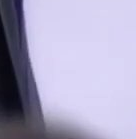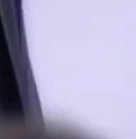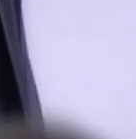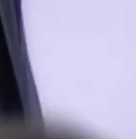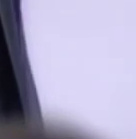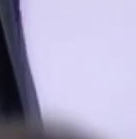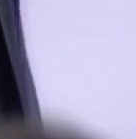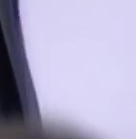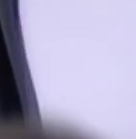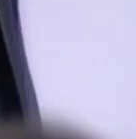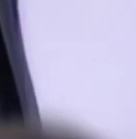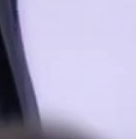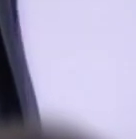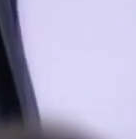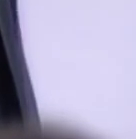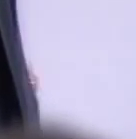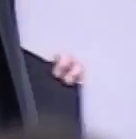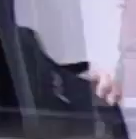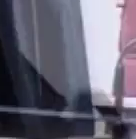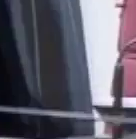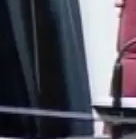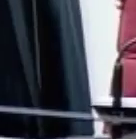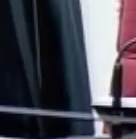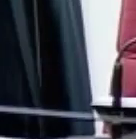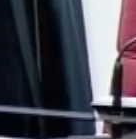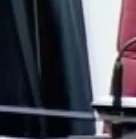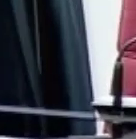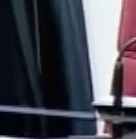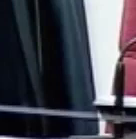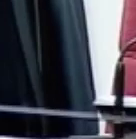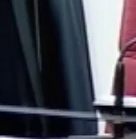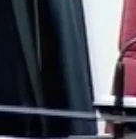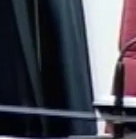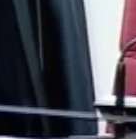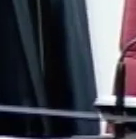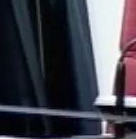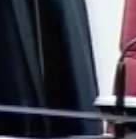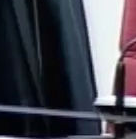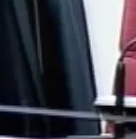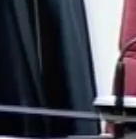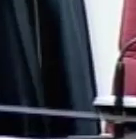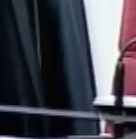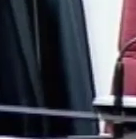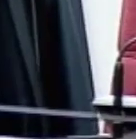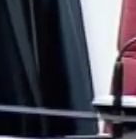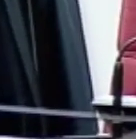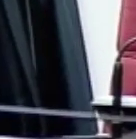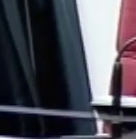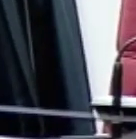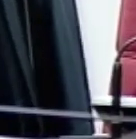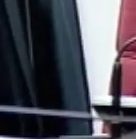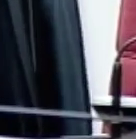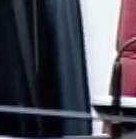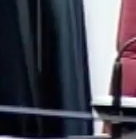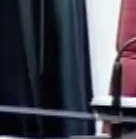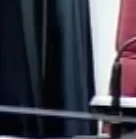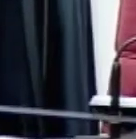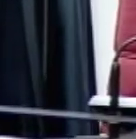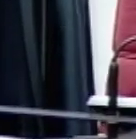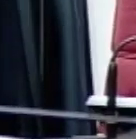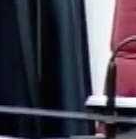a presidência desse mesmo órgão e, repito, e não me cansarei de